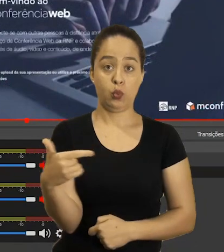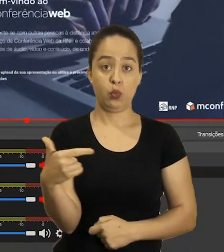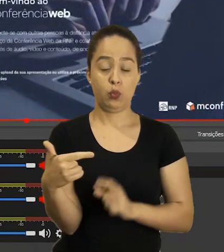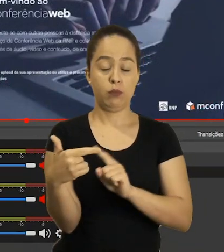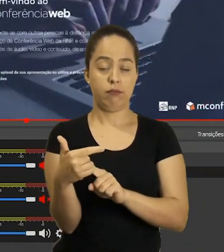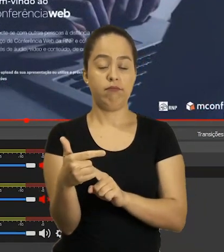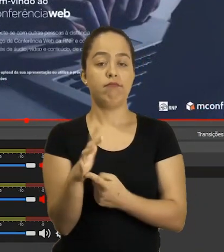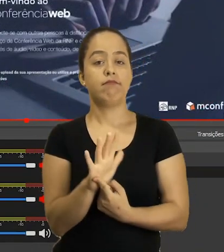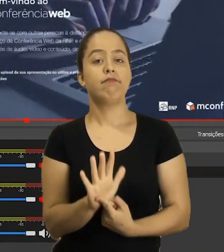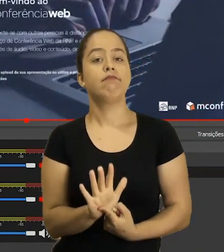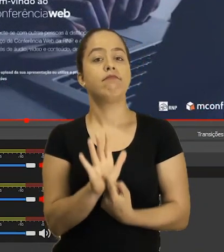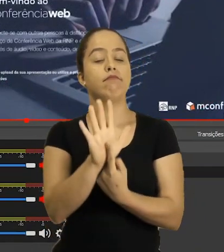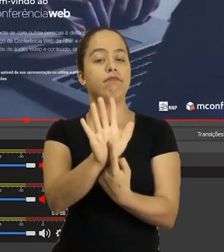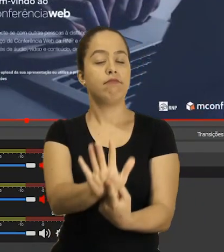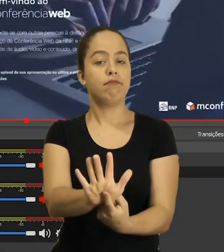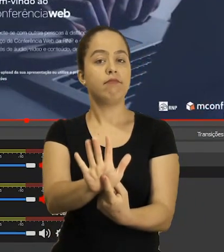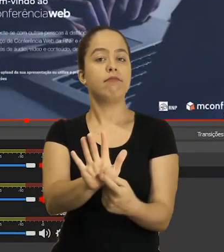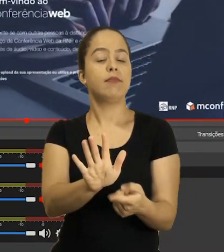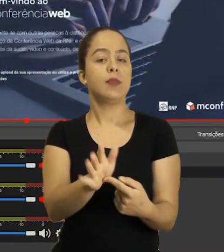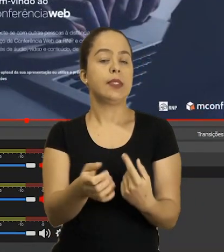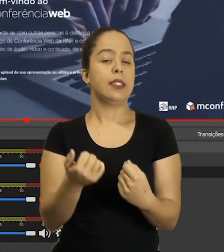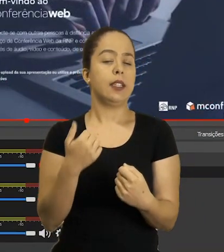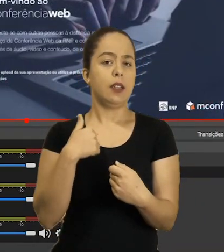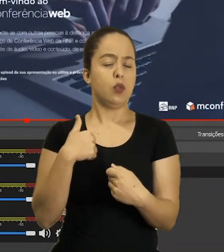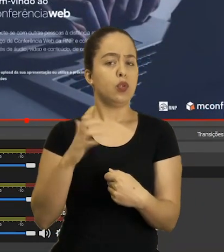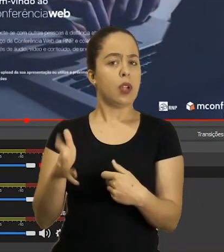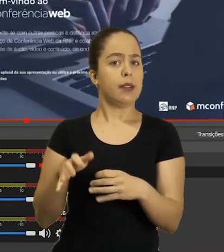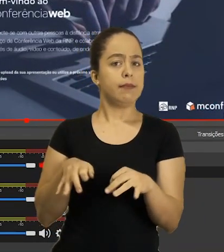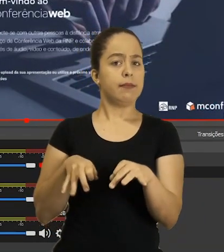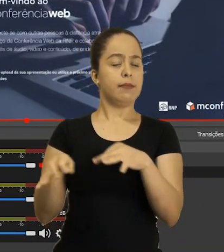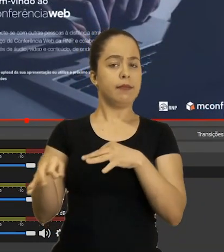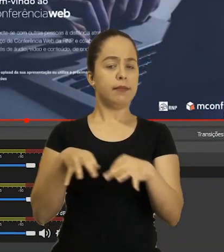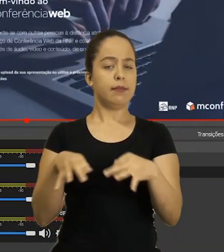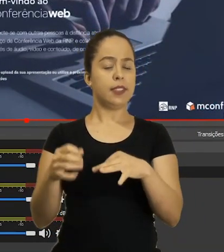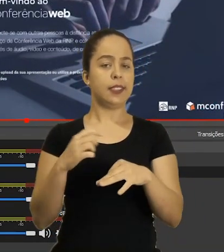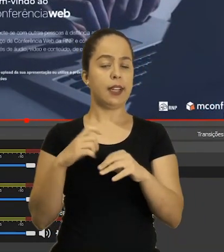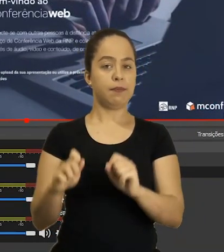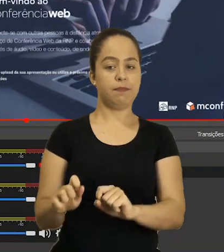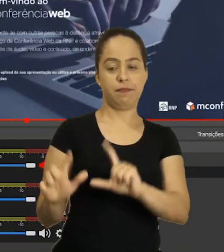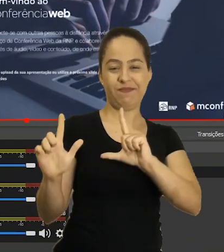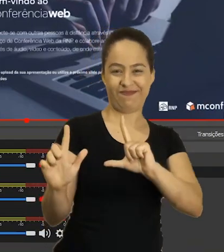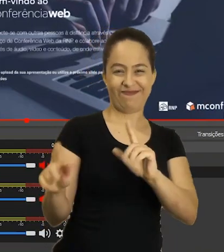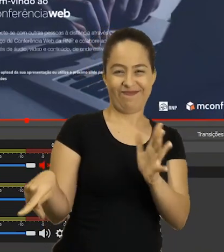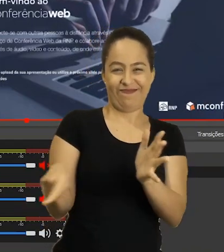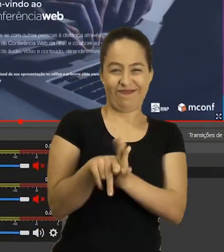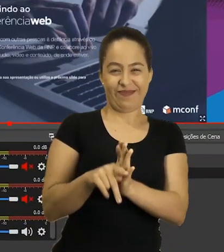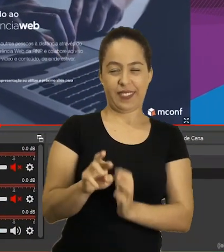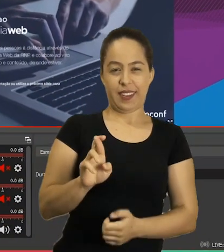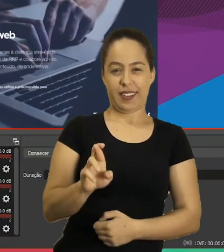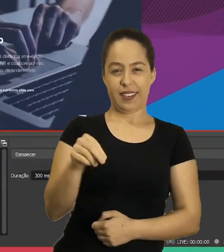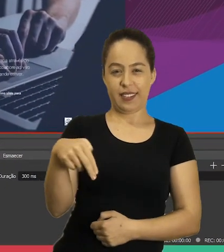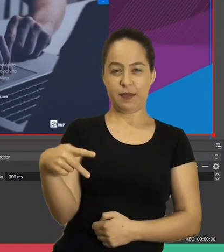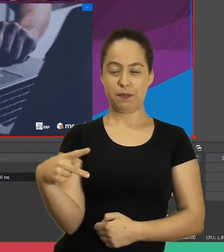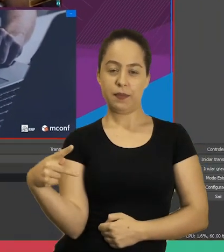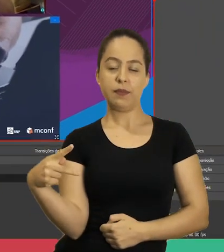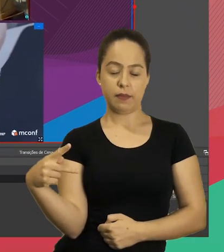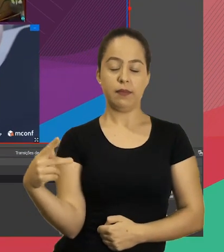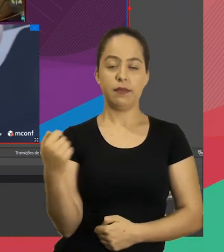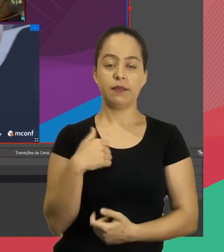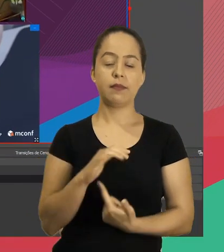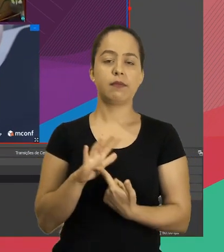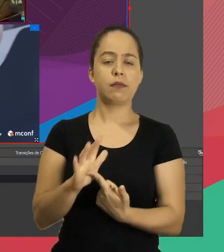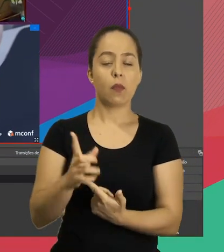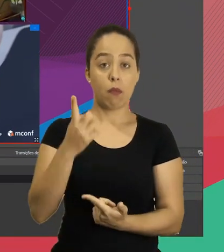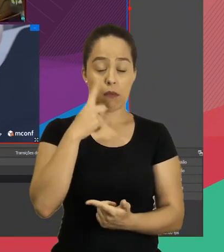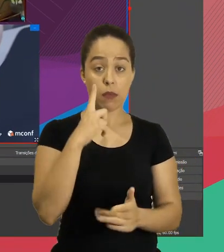O segundo exemplo é como eu enquadrei aqui a janela da